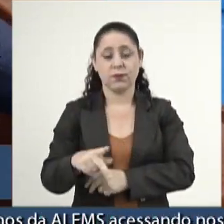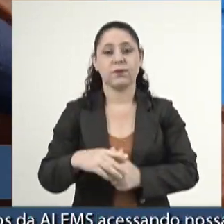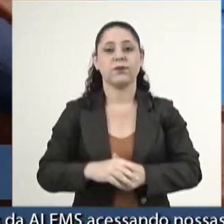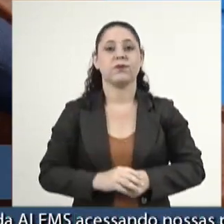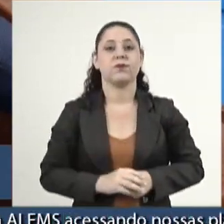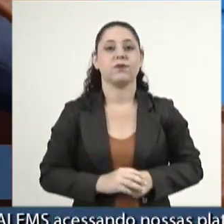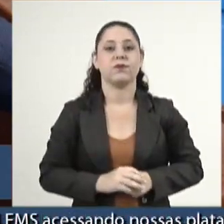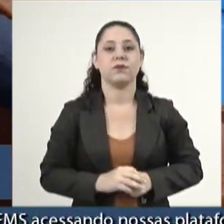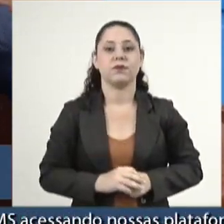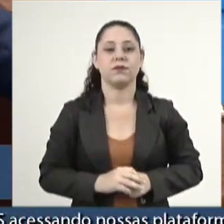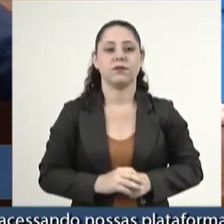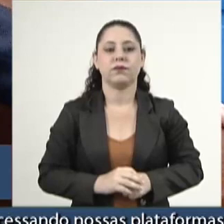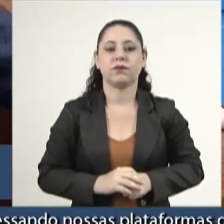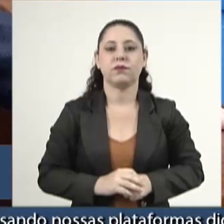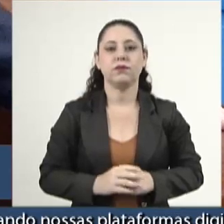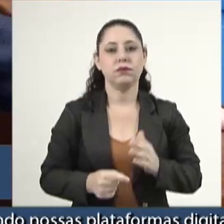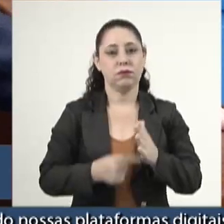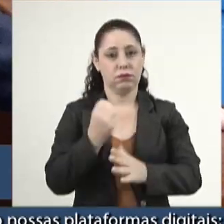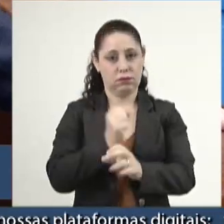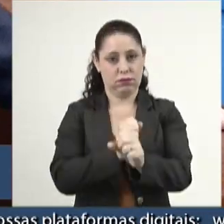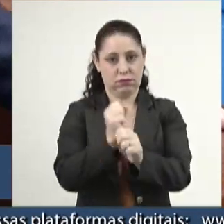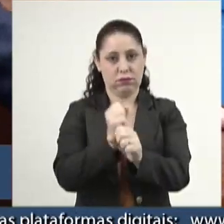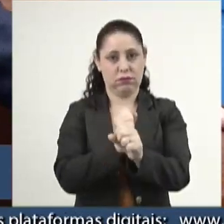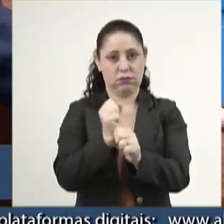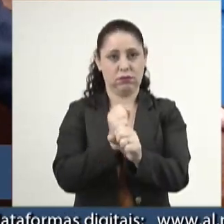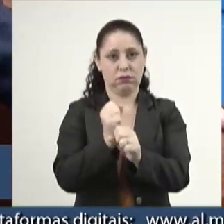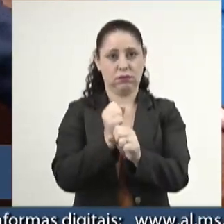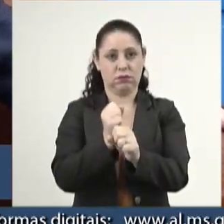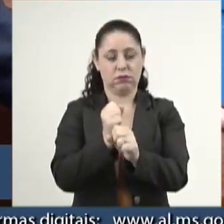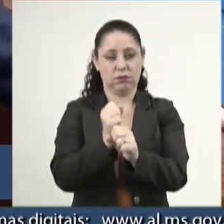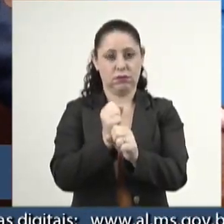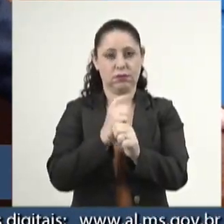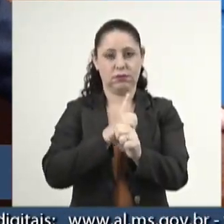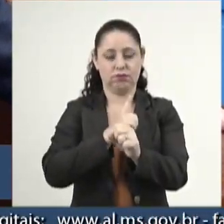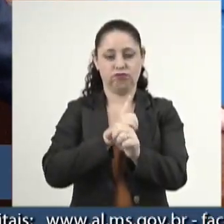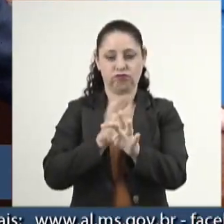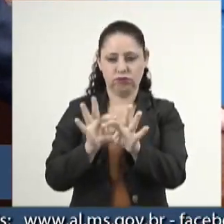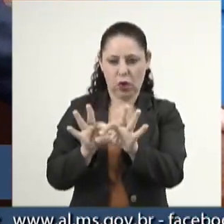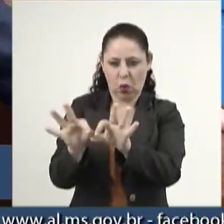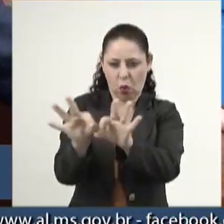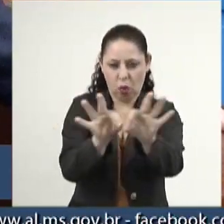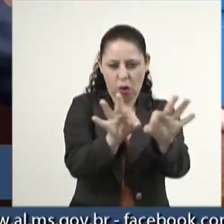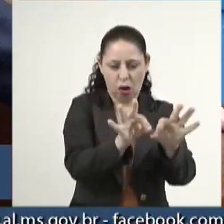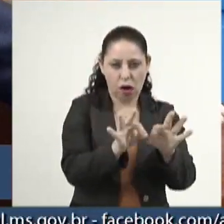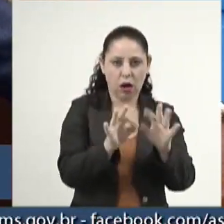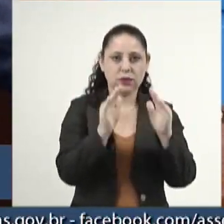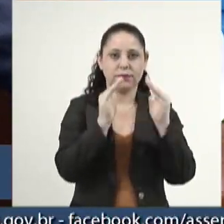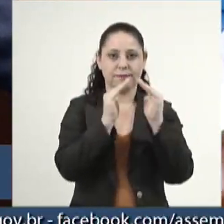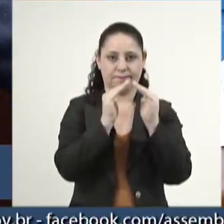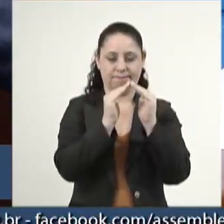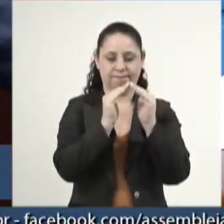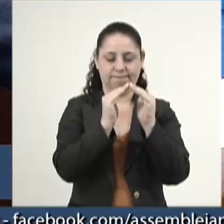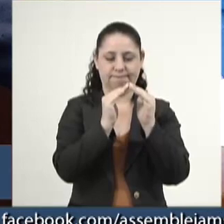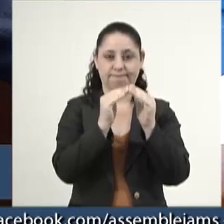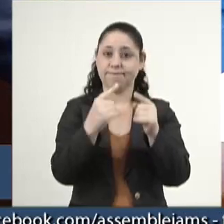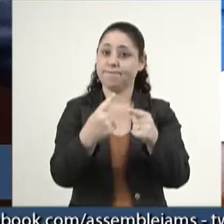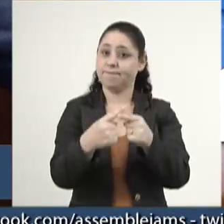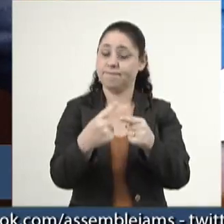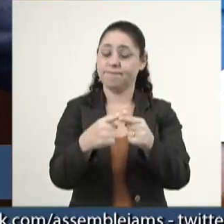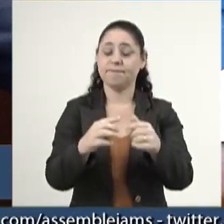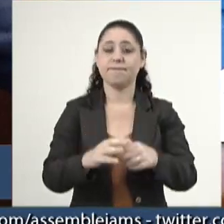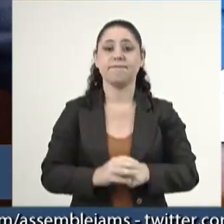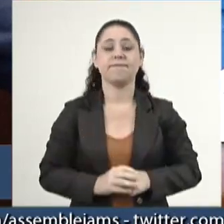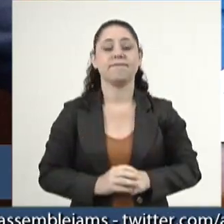O primeiro ano foi um ano de arrumar a casa, até porque